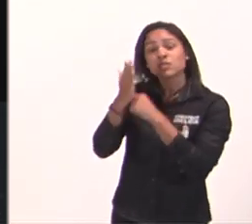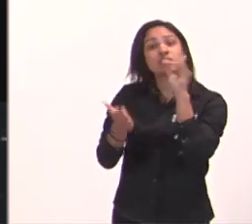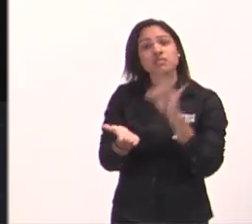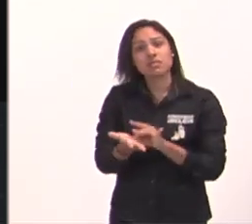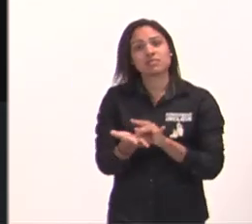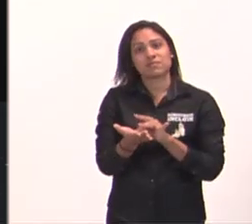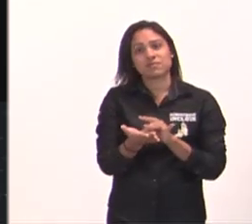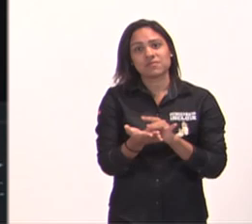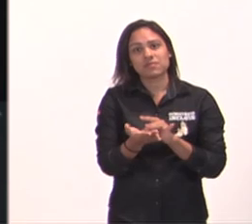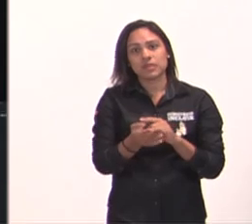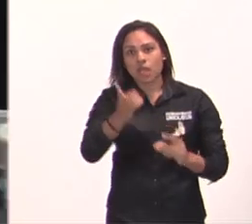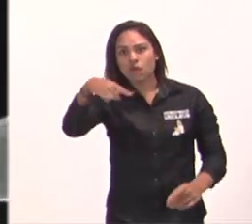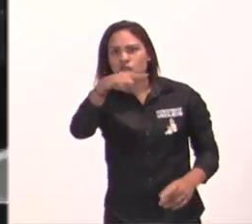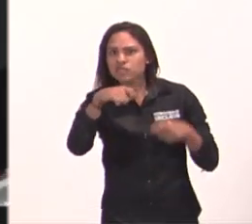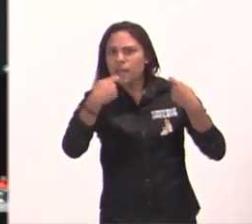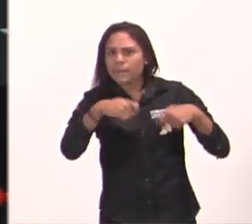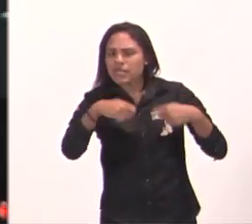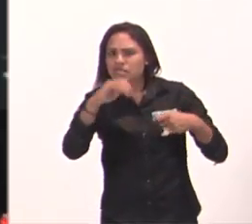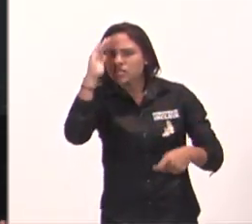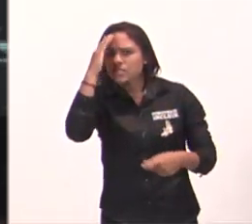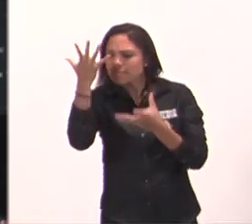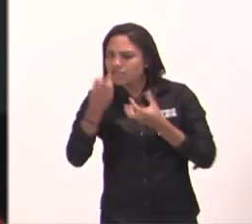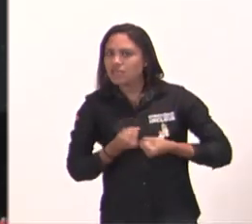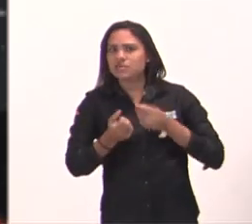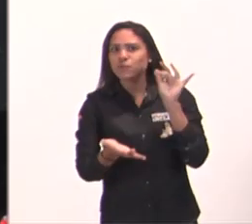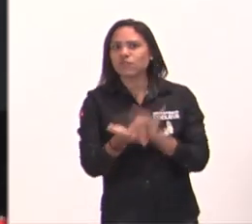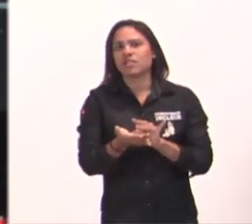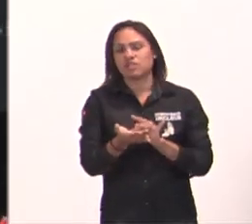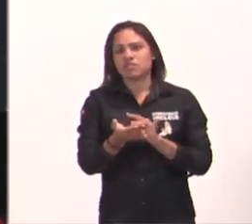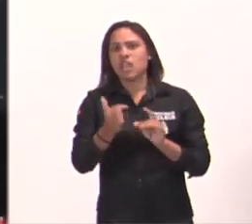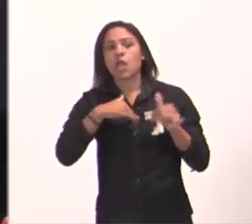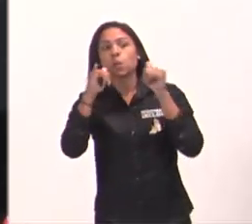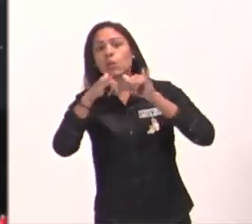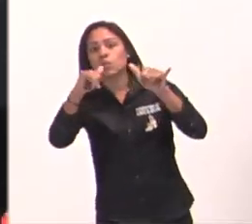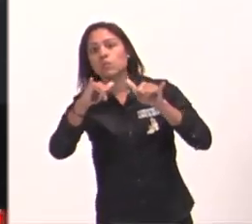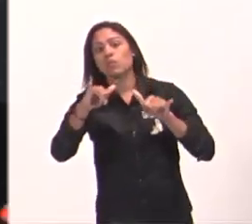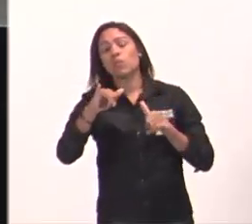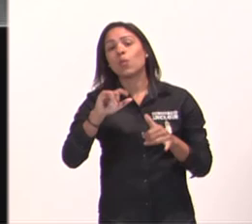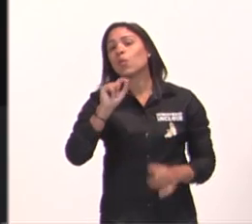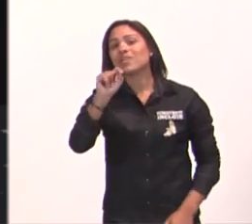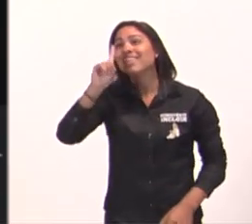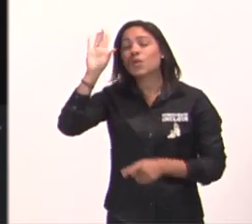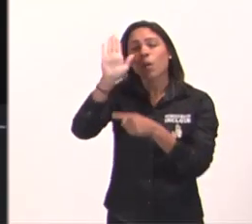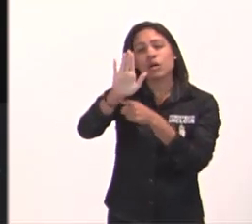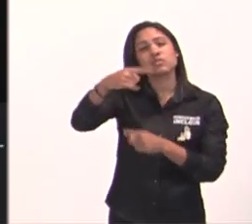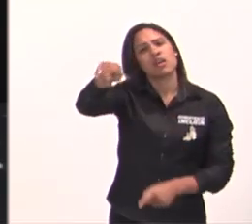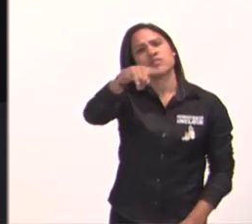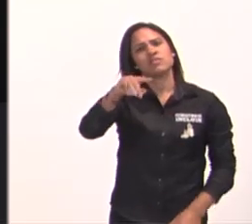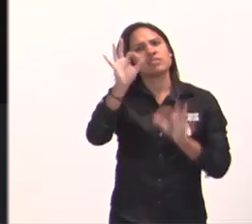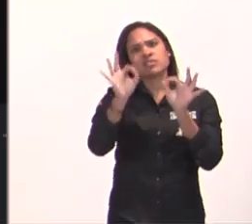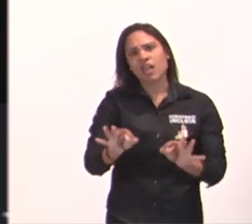ajudar, você precisa tomar posse disso, o recado que eu tenho para você hoje é, Deus vai te ajudar, esse salmista aqui,